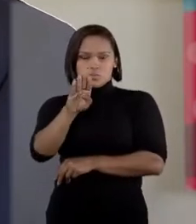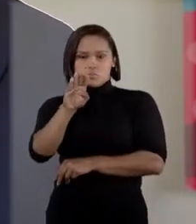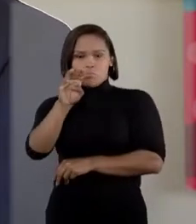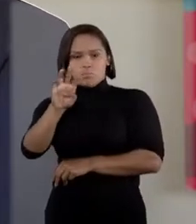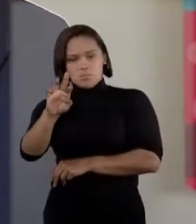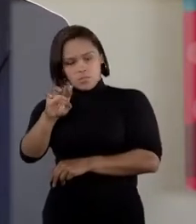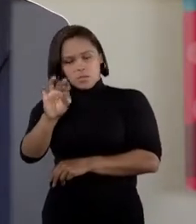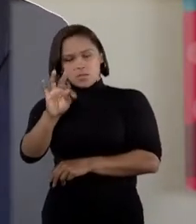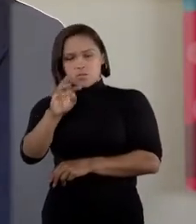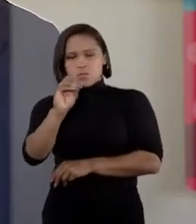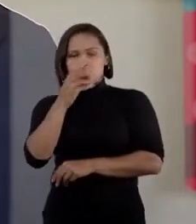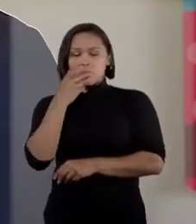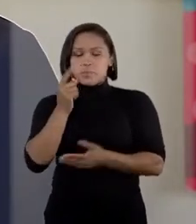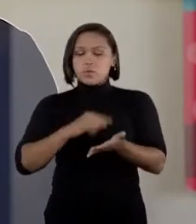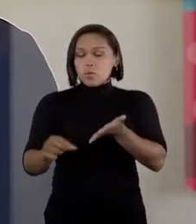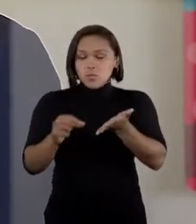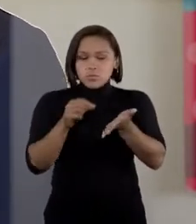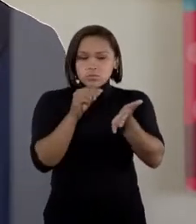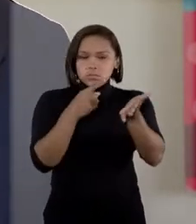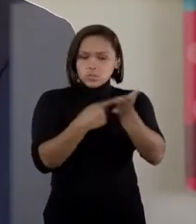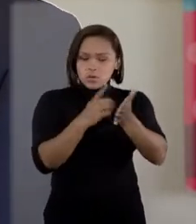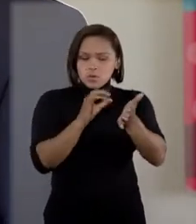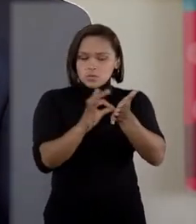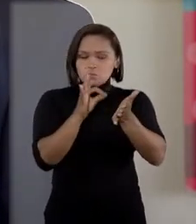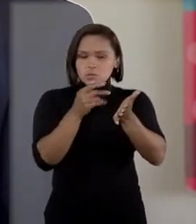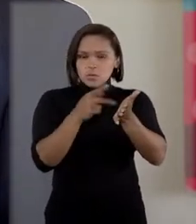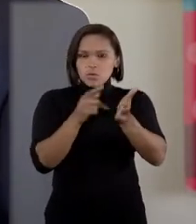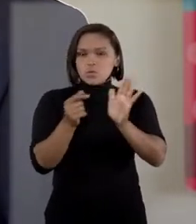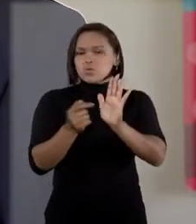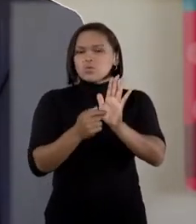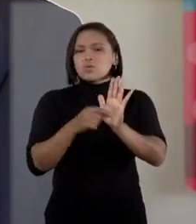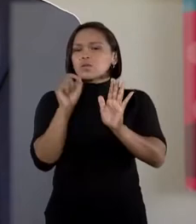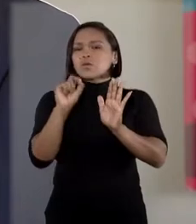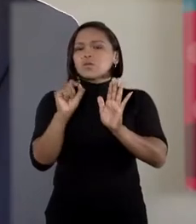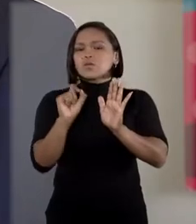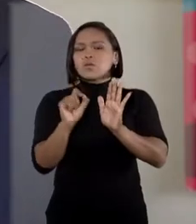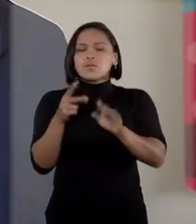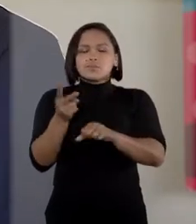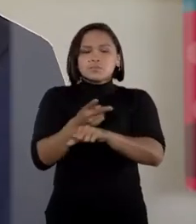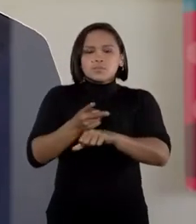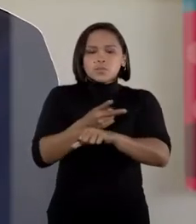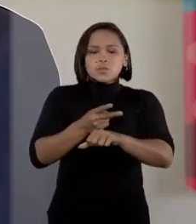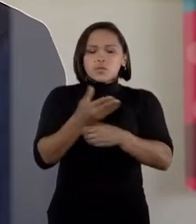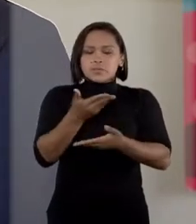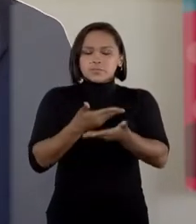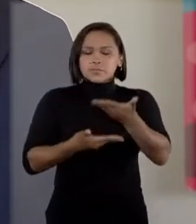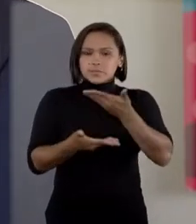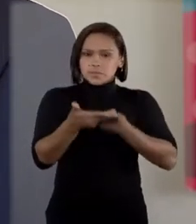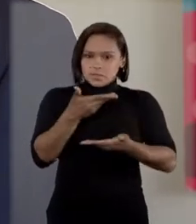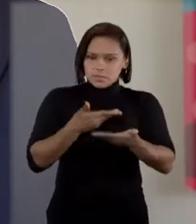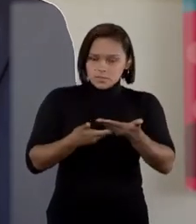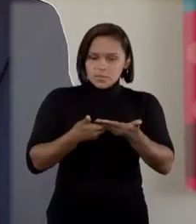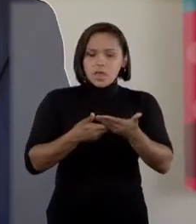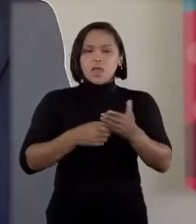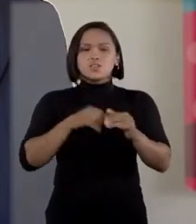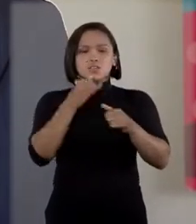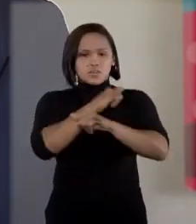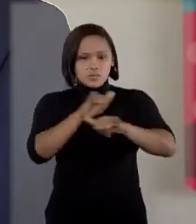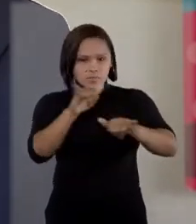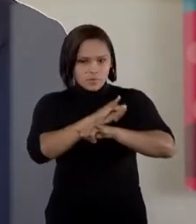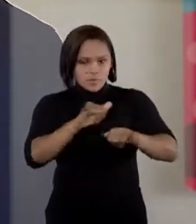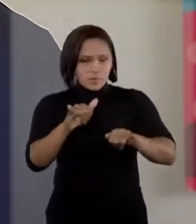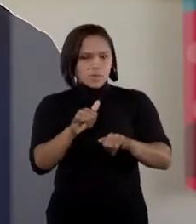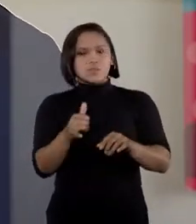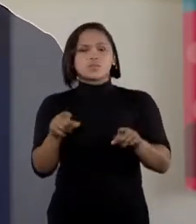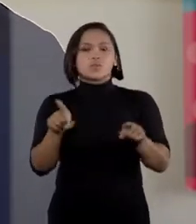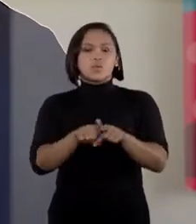Martins. O presente acordo visa ou busca o intercâmbio de dados, o